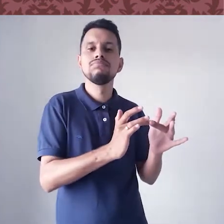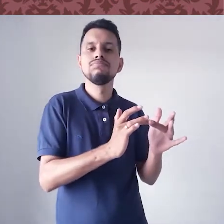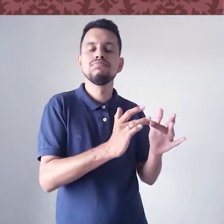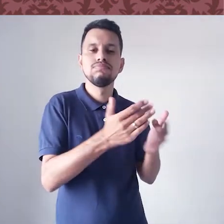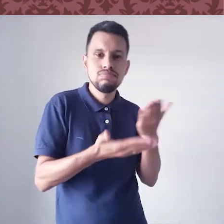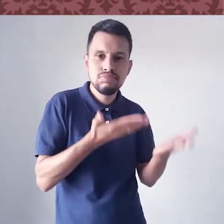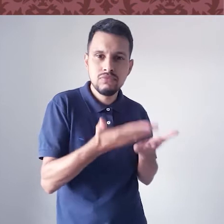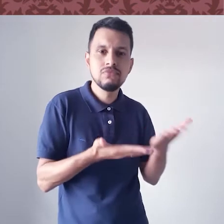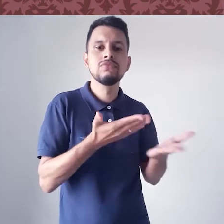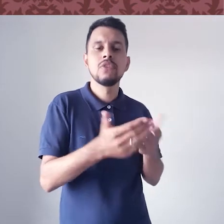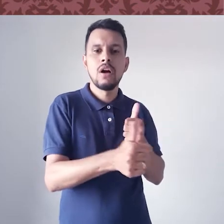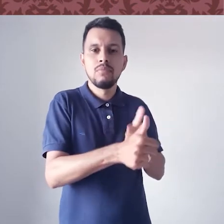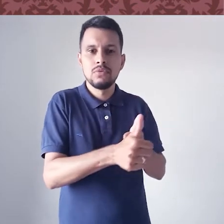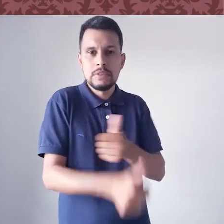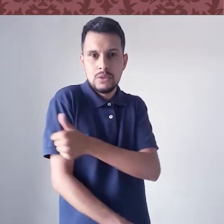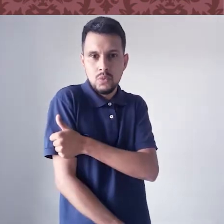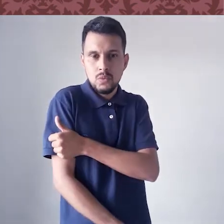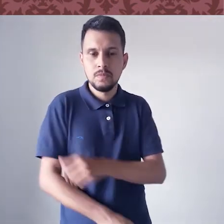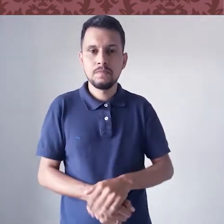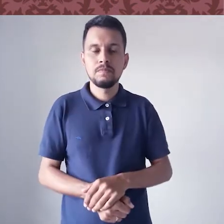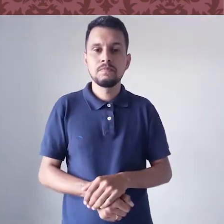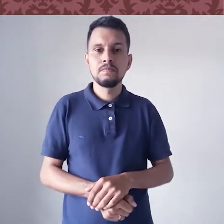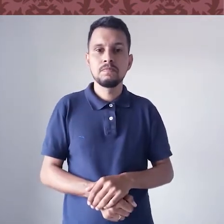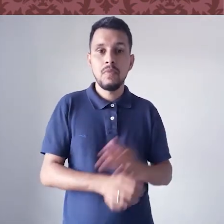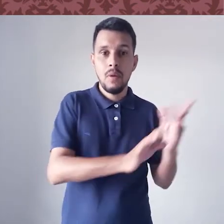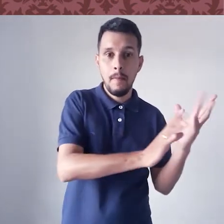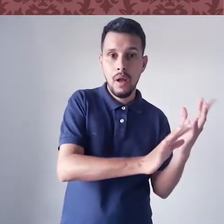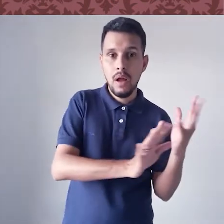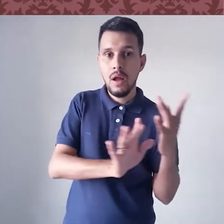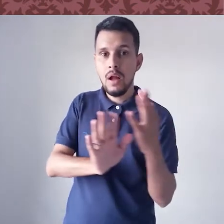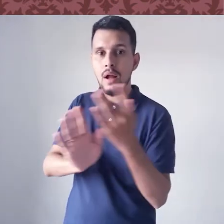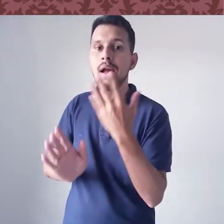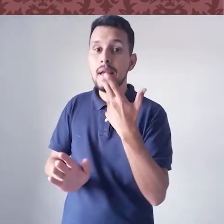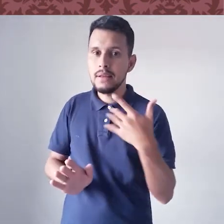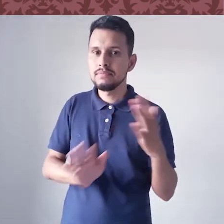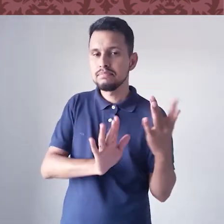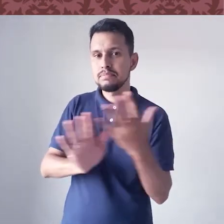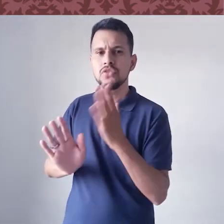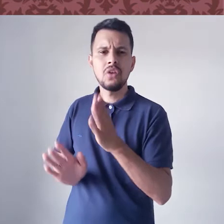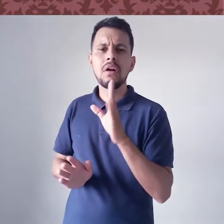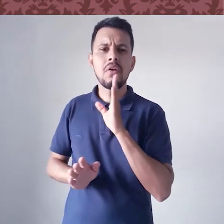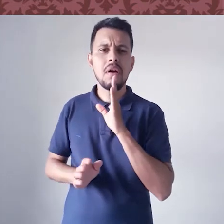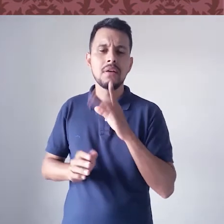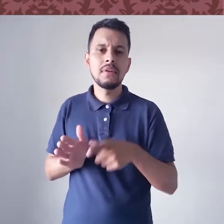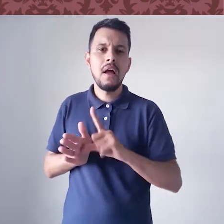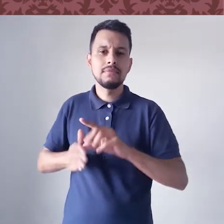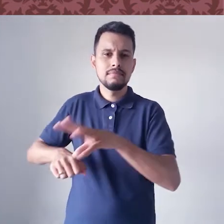sensibilização para ter essa aproximação com as crianças. As crianças já vêm para o museu com esse